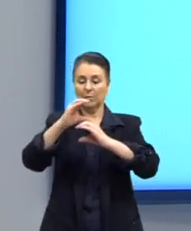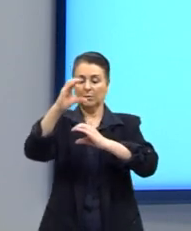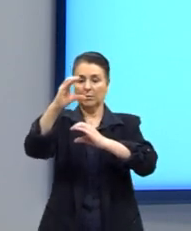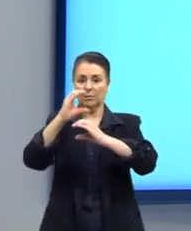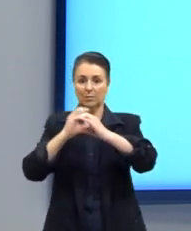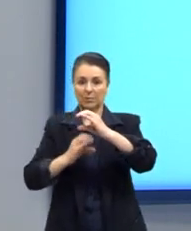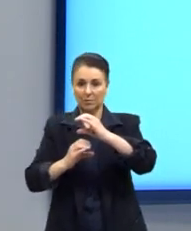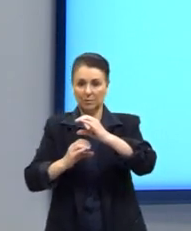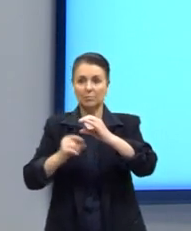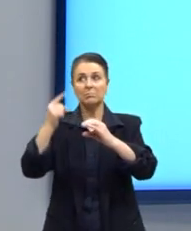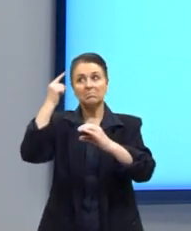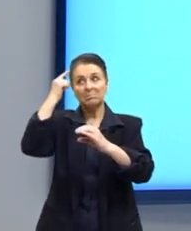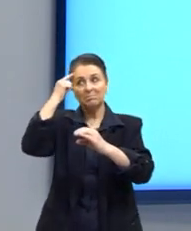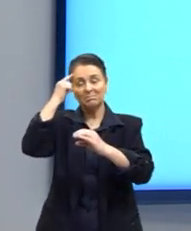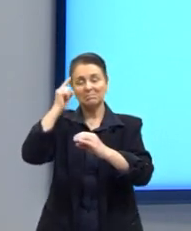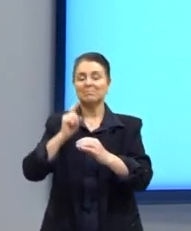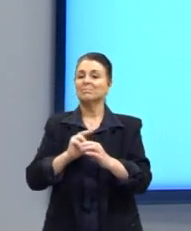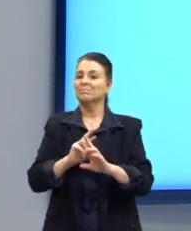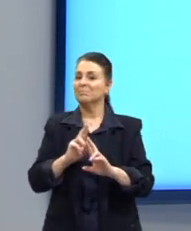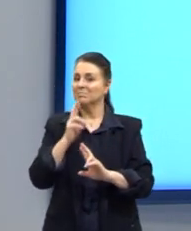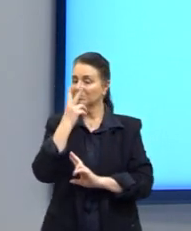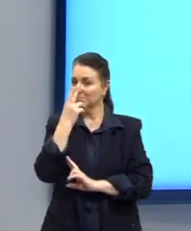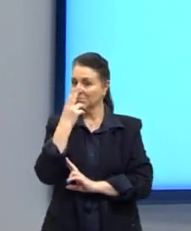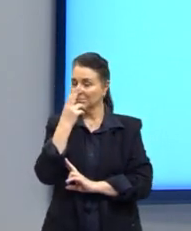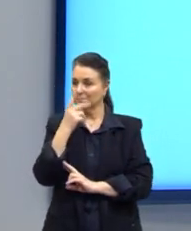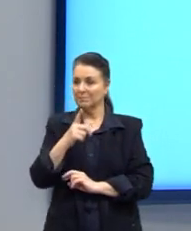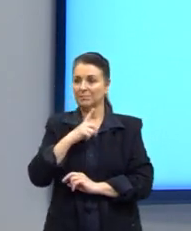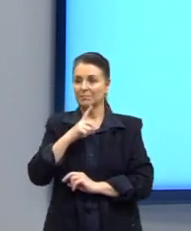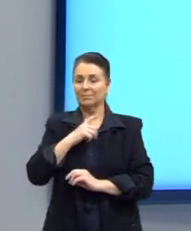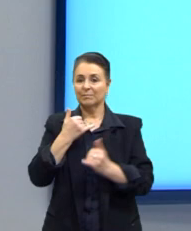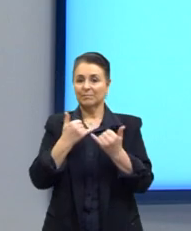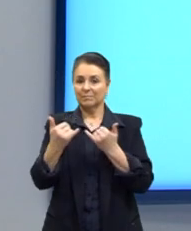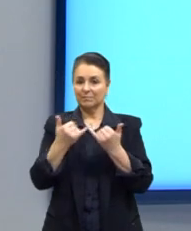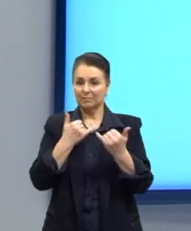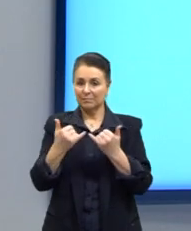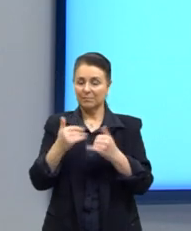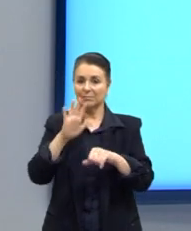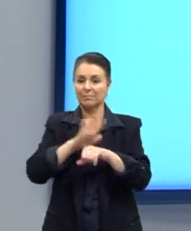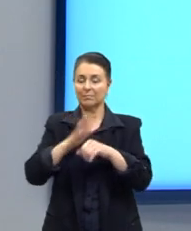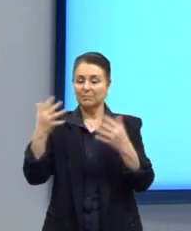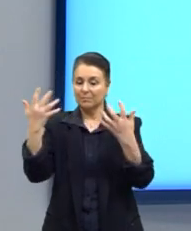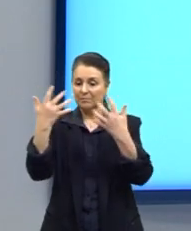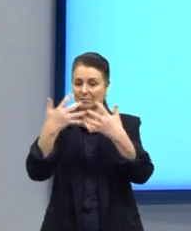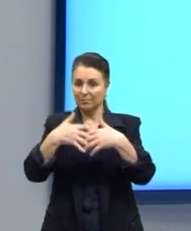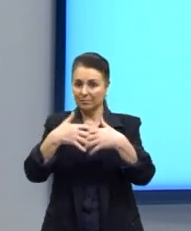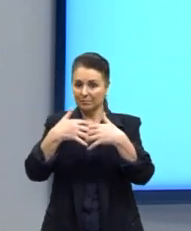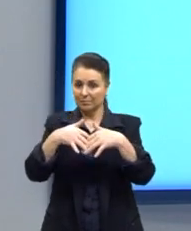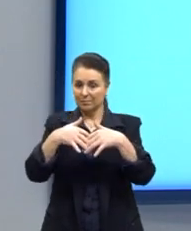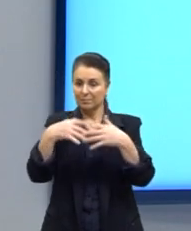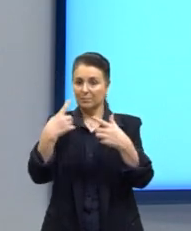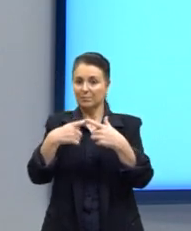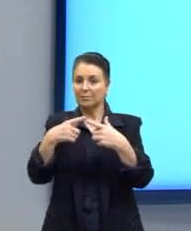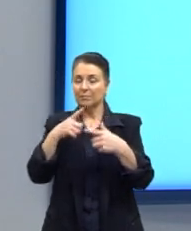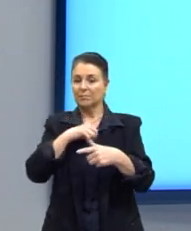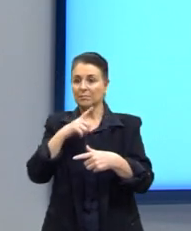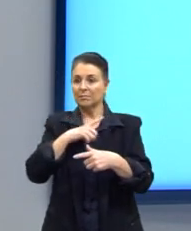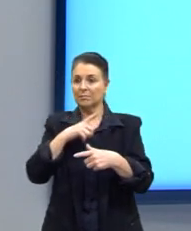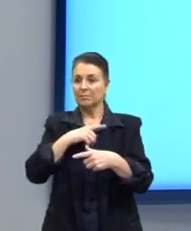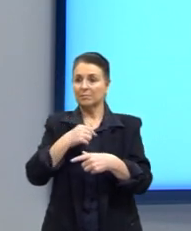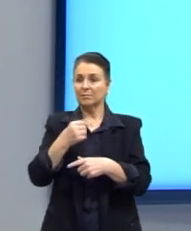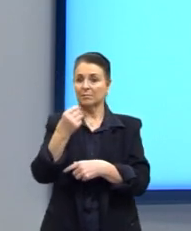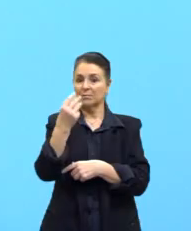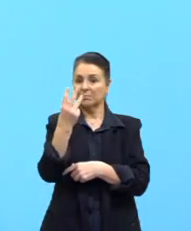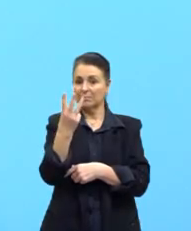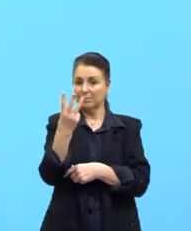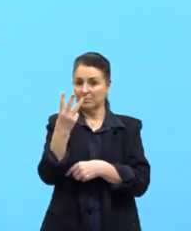raciocínio, tá? Nesta aqui, eu trouxe um exemplo um pouco mais complexo, por quê? Porque eu tenho a presença de três